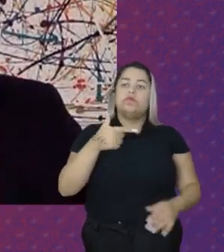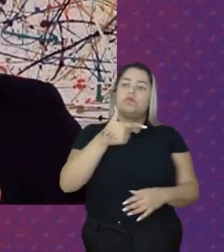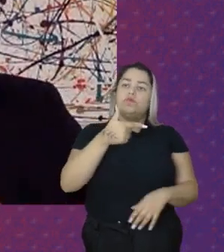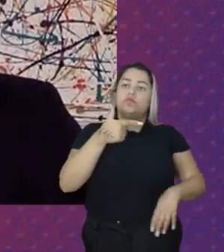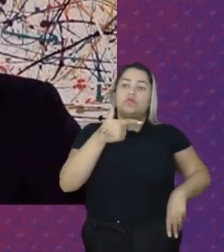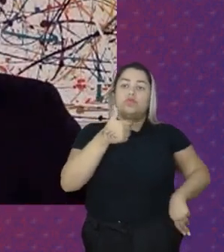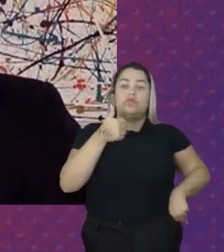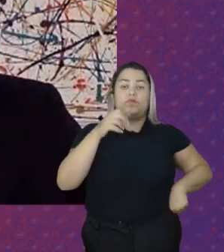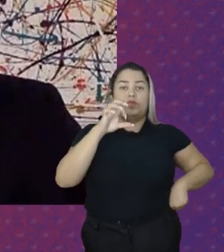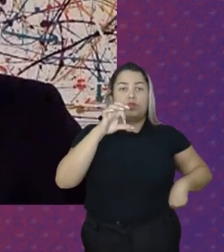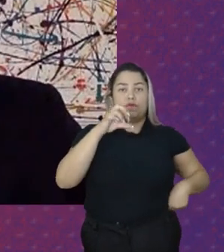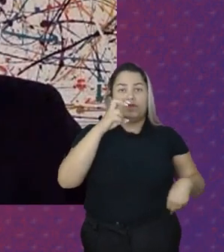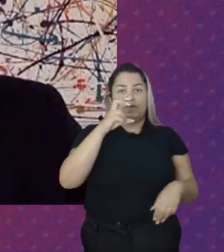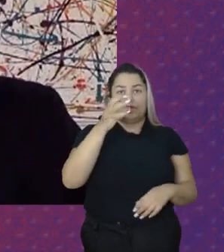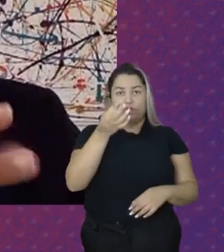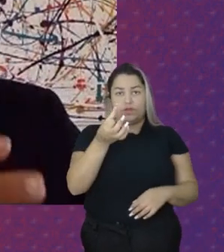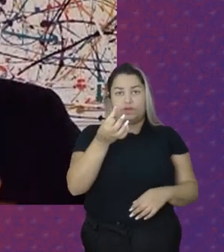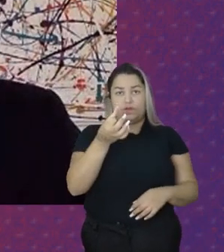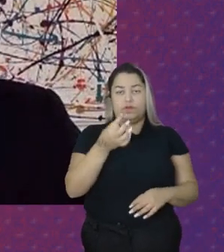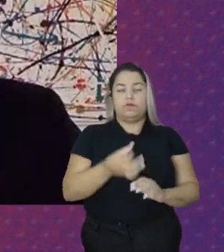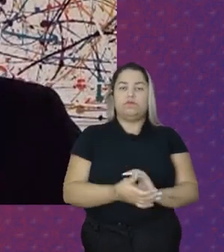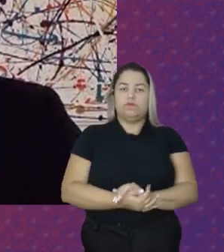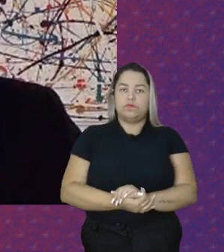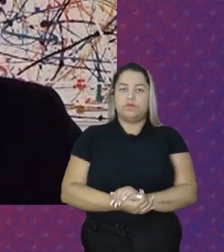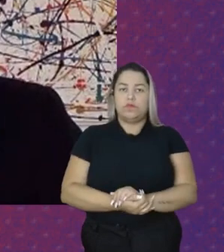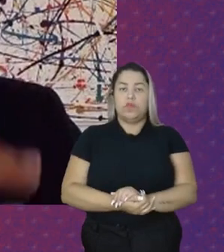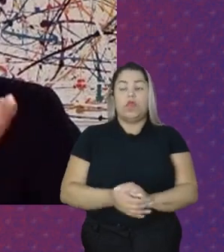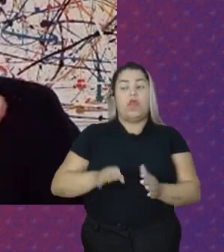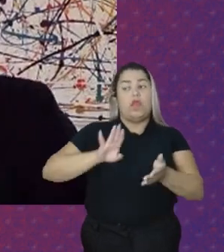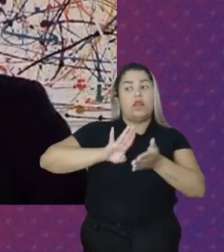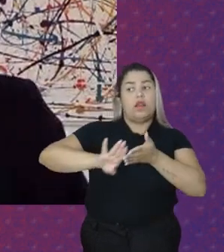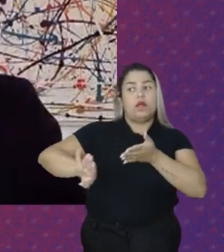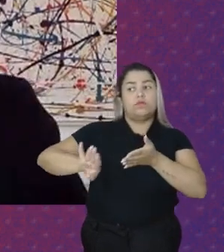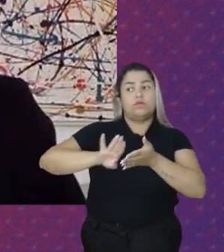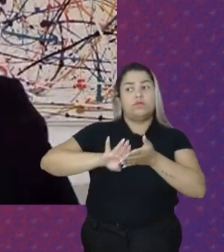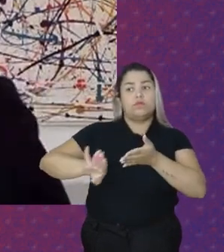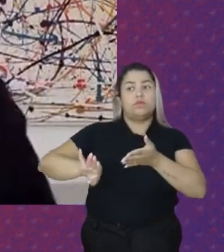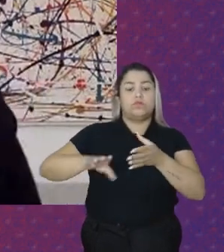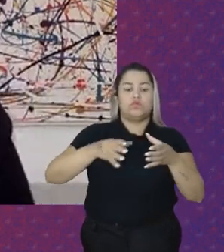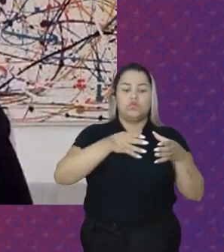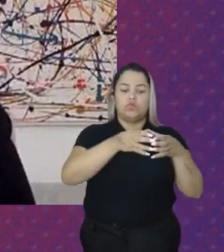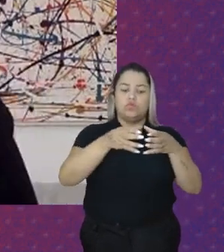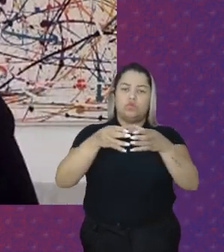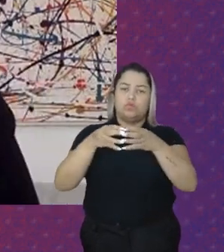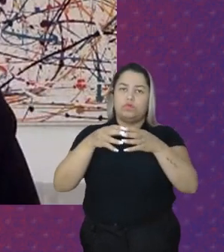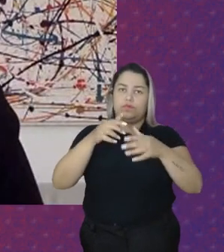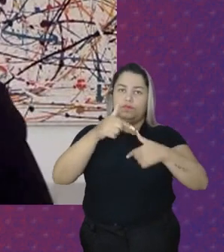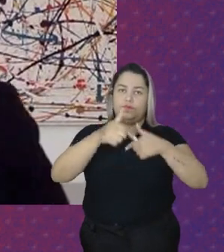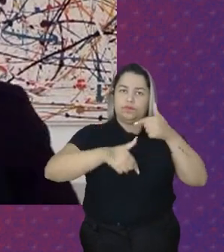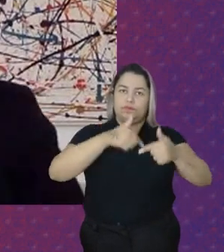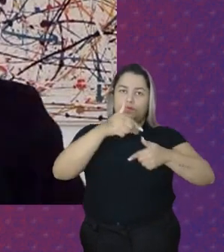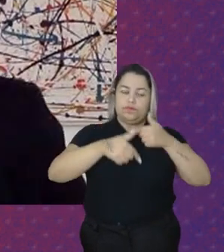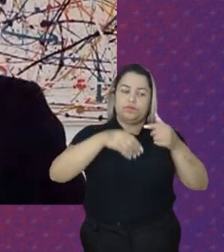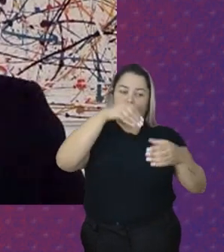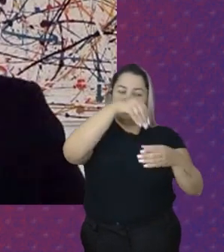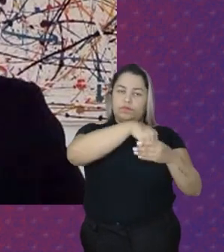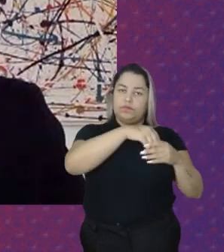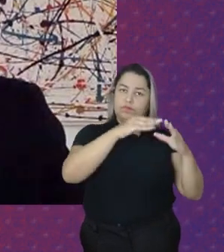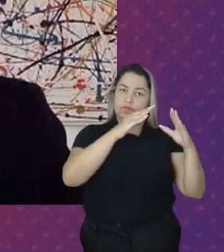1956 Ela excluiu Da categoria De empregados Domésticos